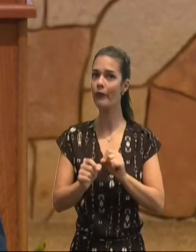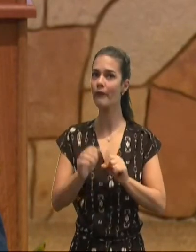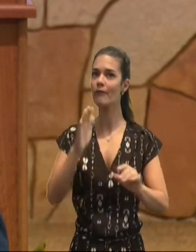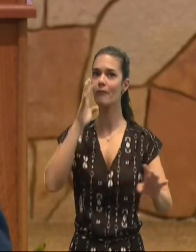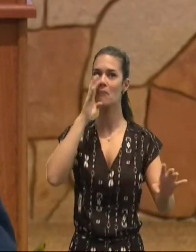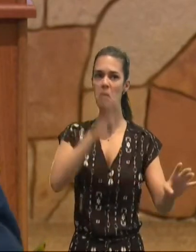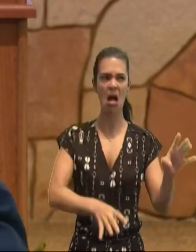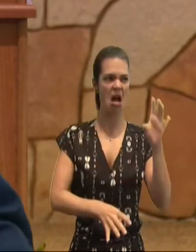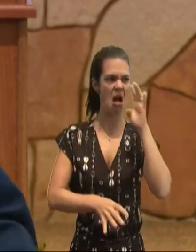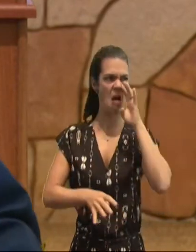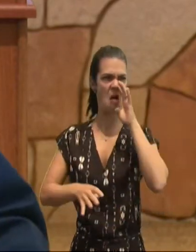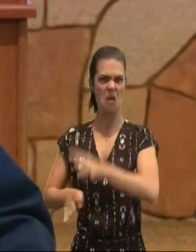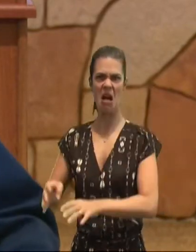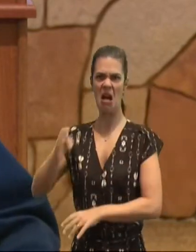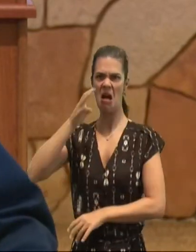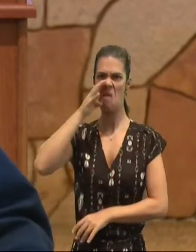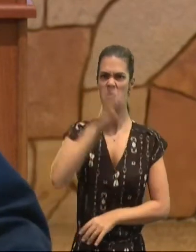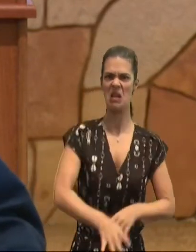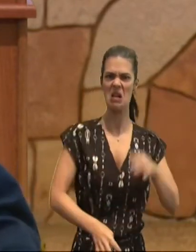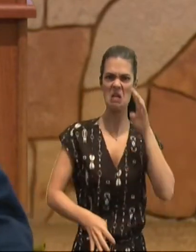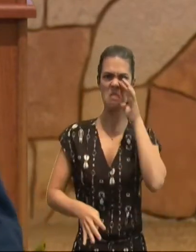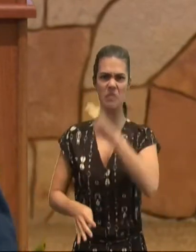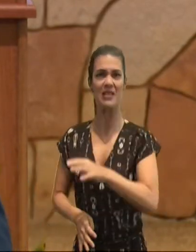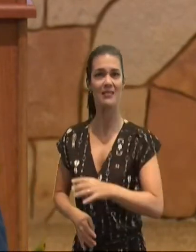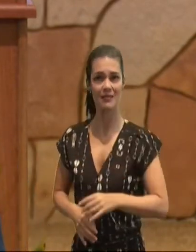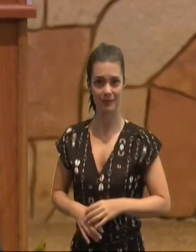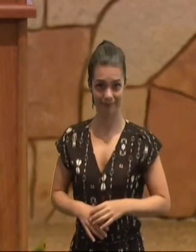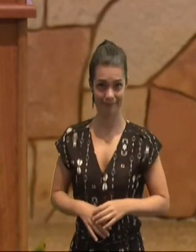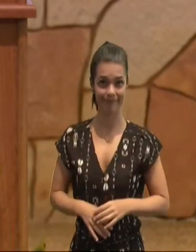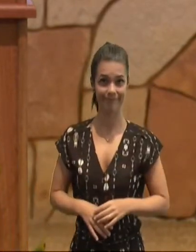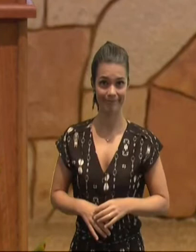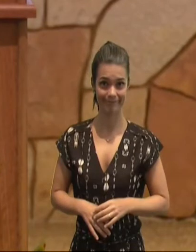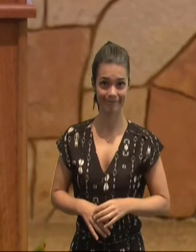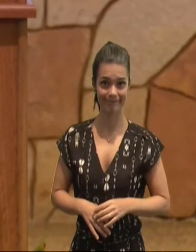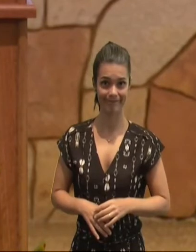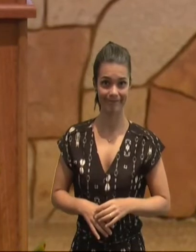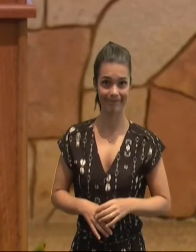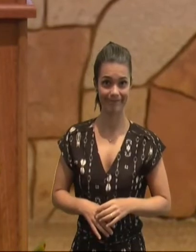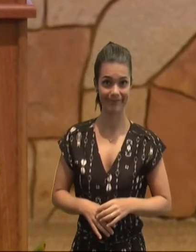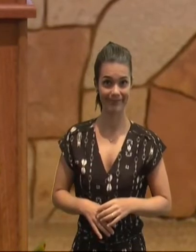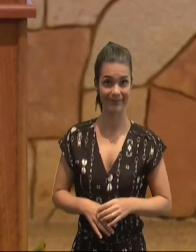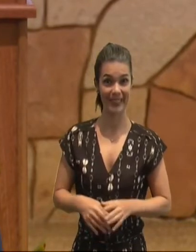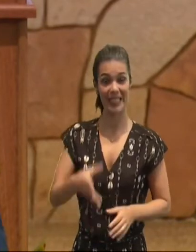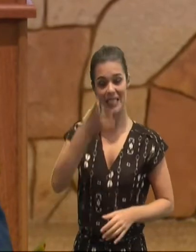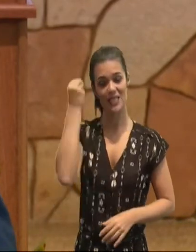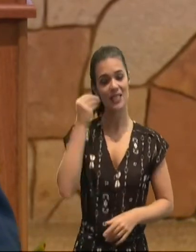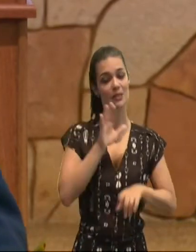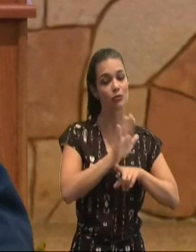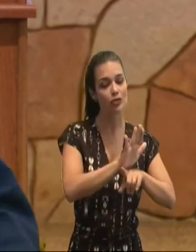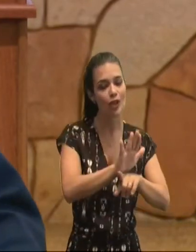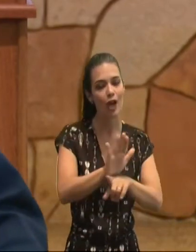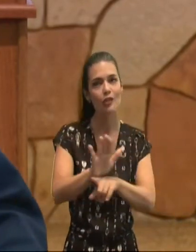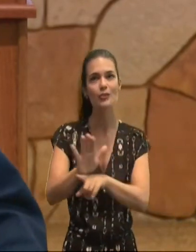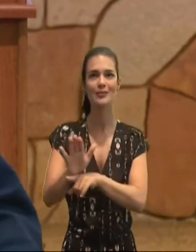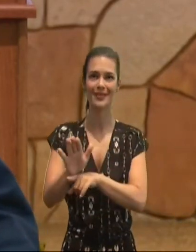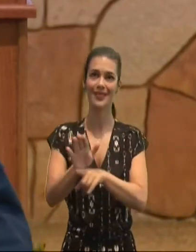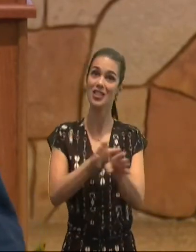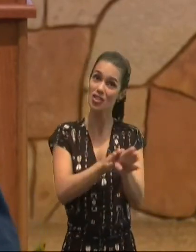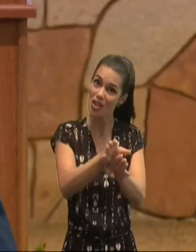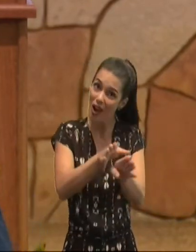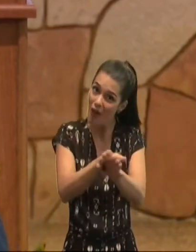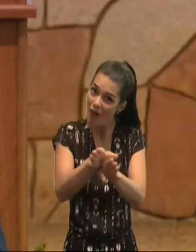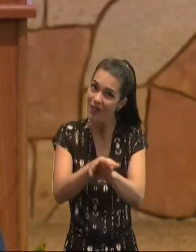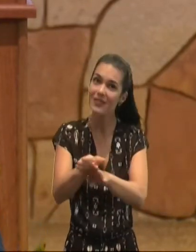muitas vezes, nós deixamos para trás, os nossos próprios, feridos, e essa não deve ser, a postura da igreja,